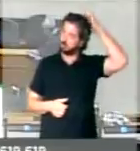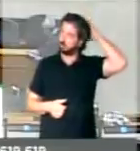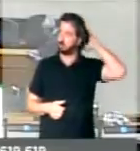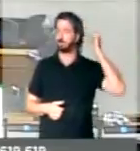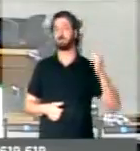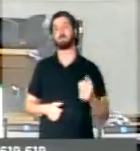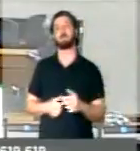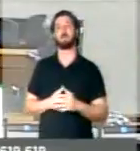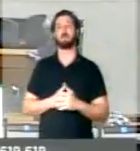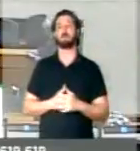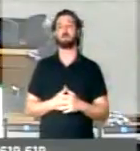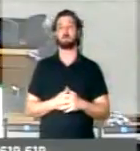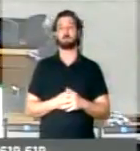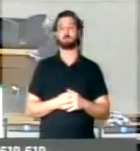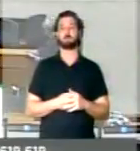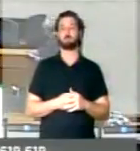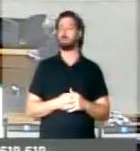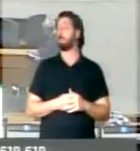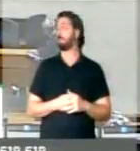...minutos.